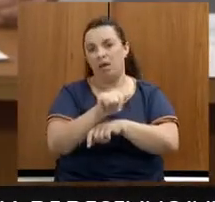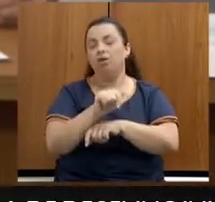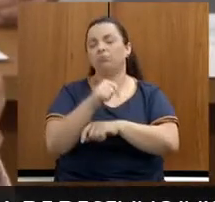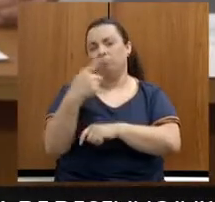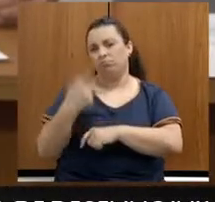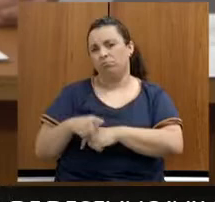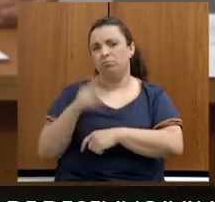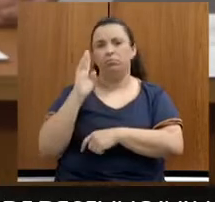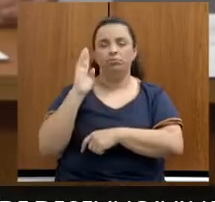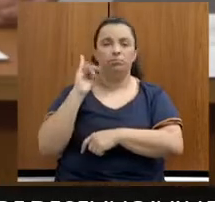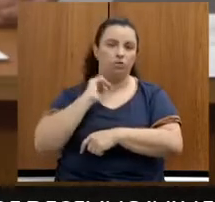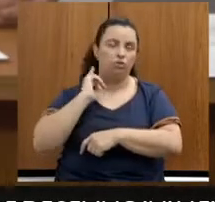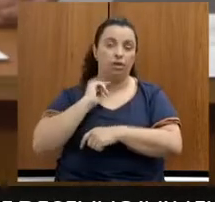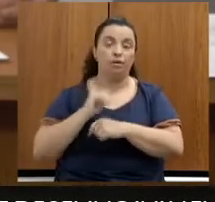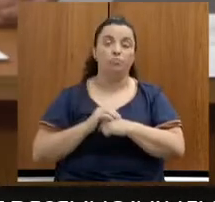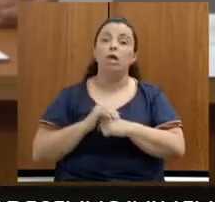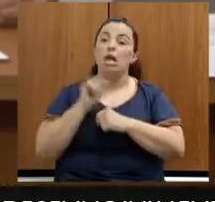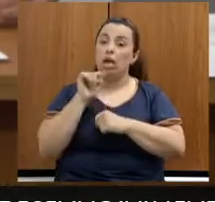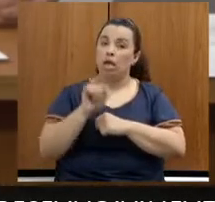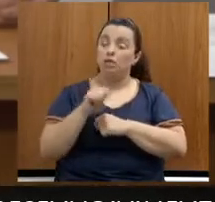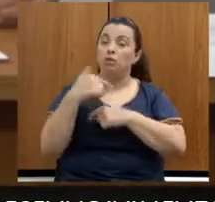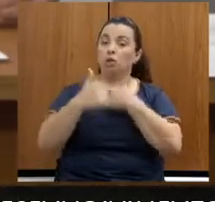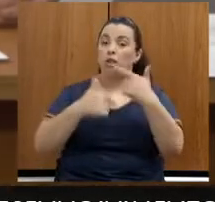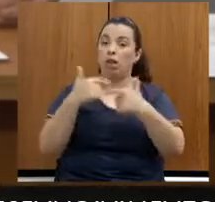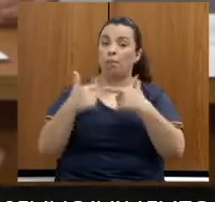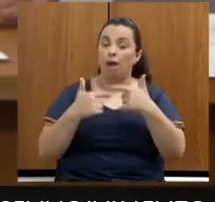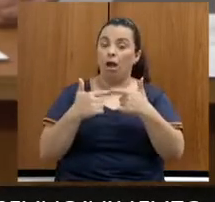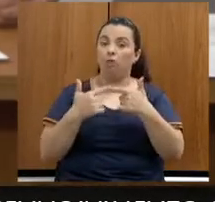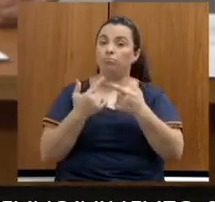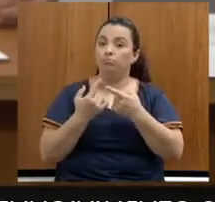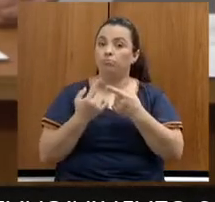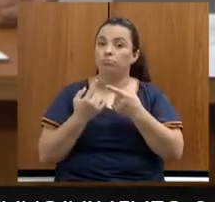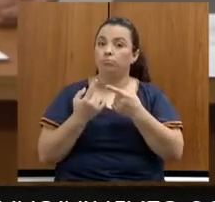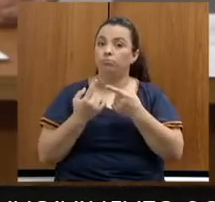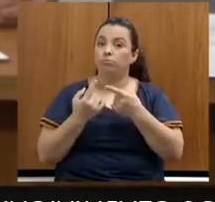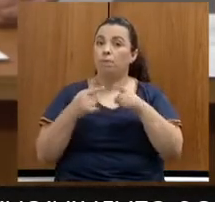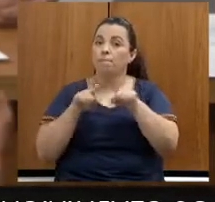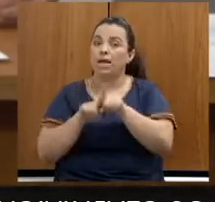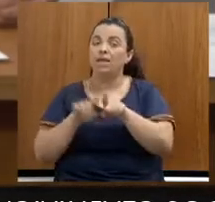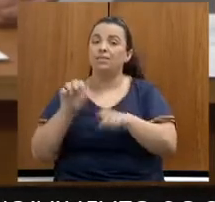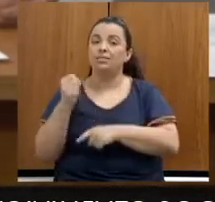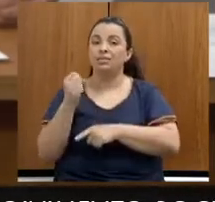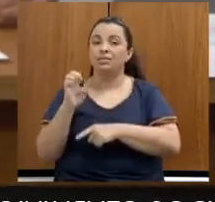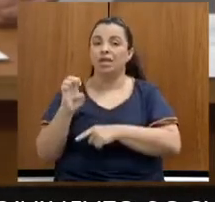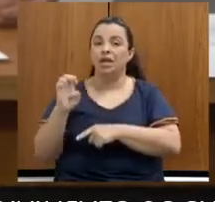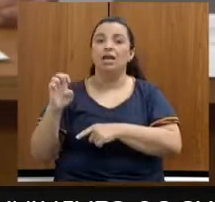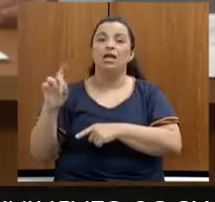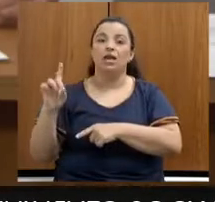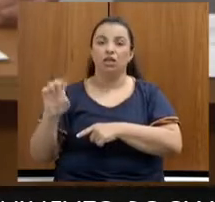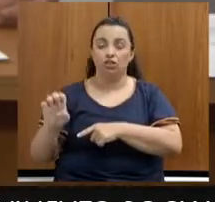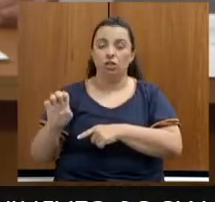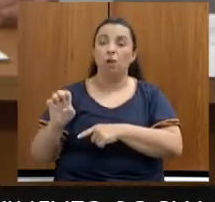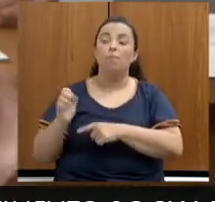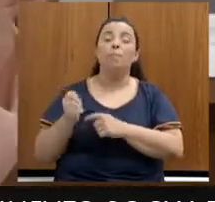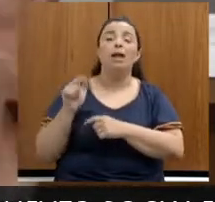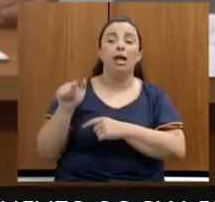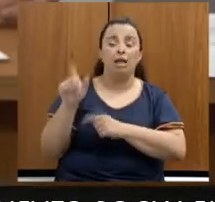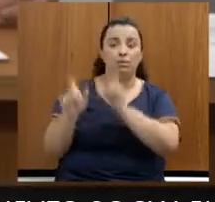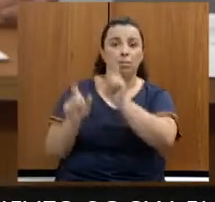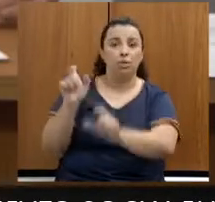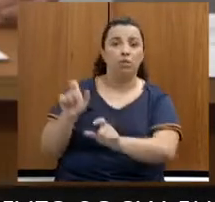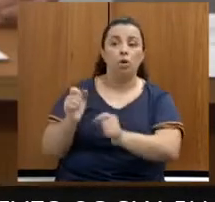Isso nós temos um trabalho conjunto com a sede para nós cada vez mais qualificar essas pessoas para